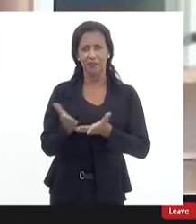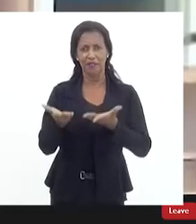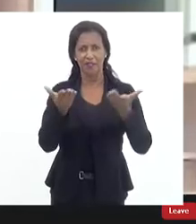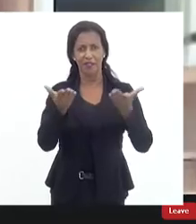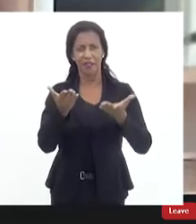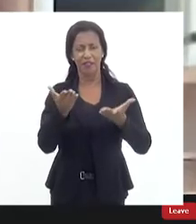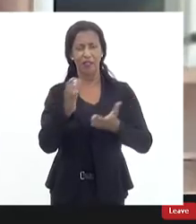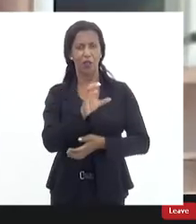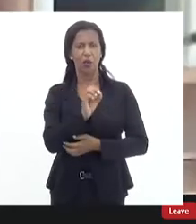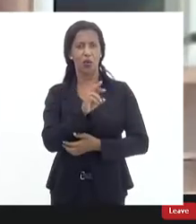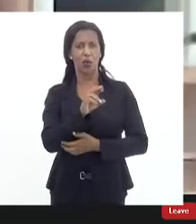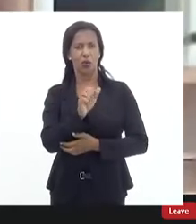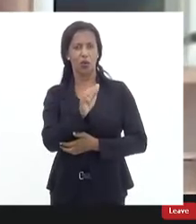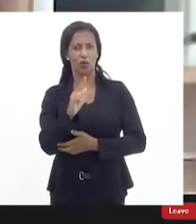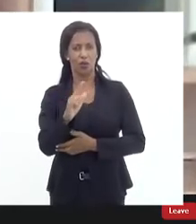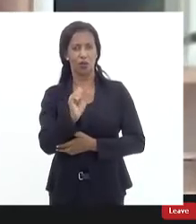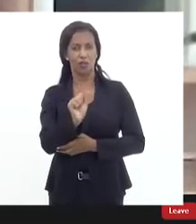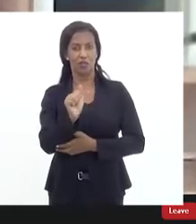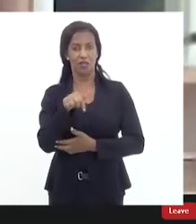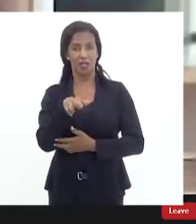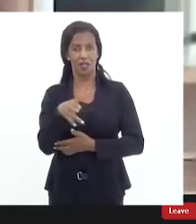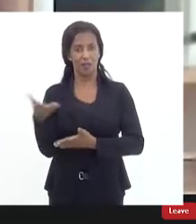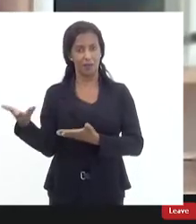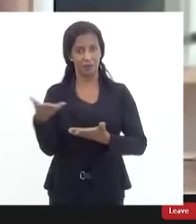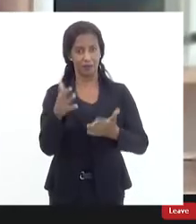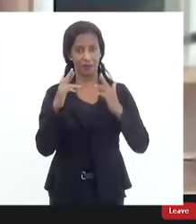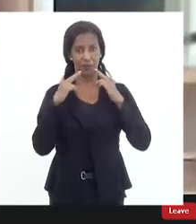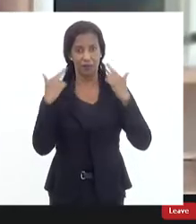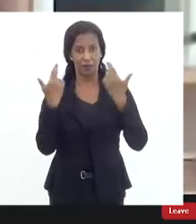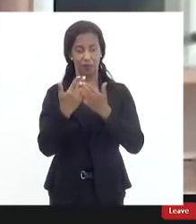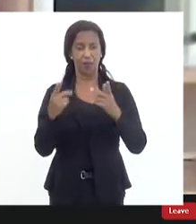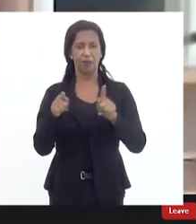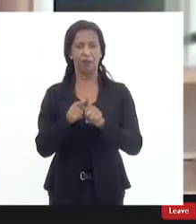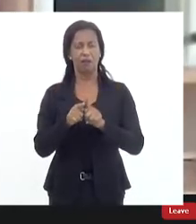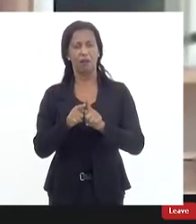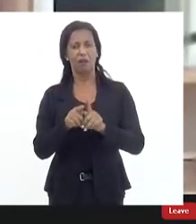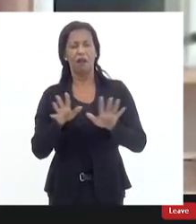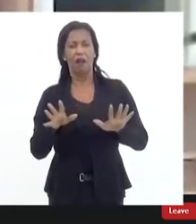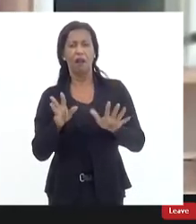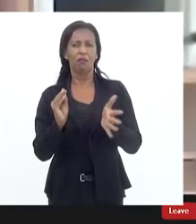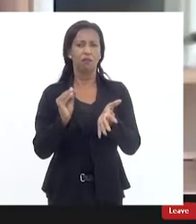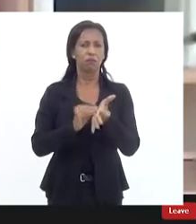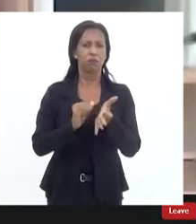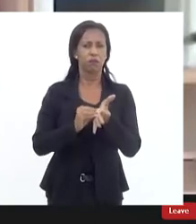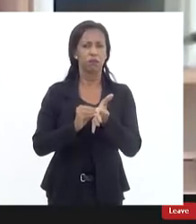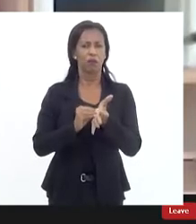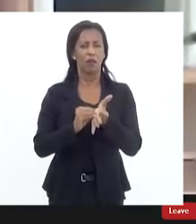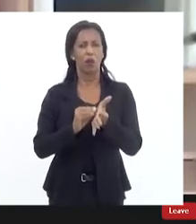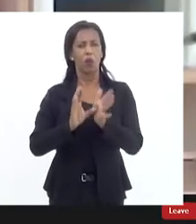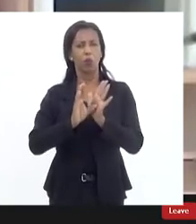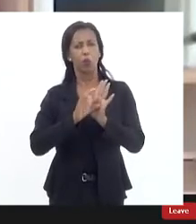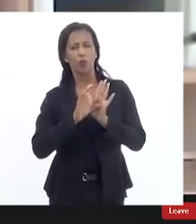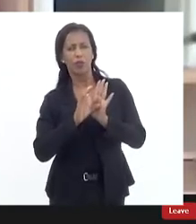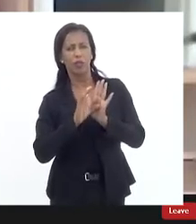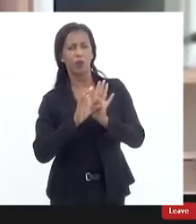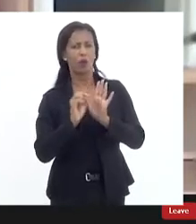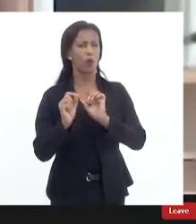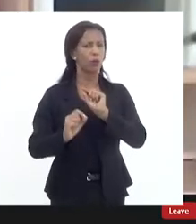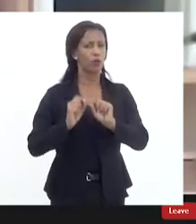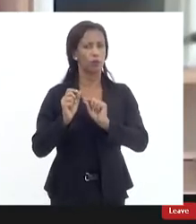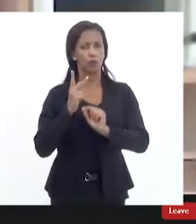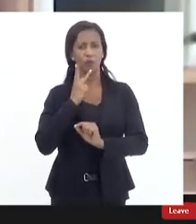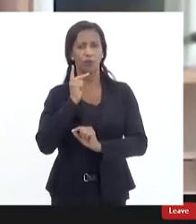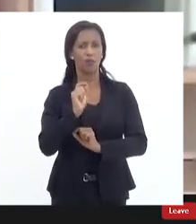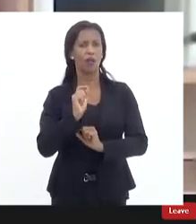entrar na reunião lembrando que há uma certa imprecisão conceitual no que diz respeito ao